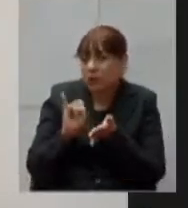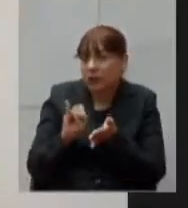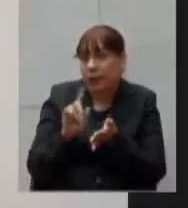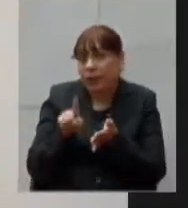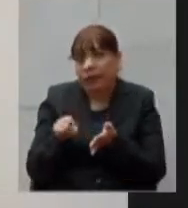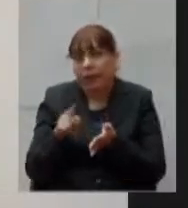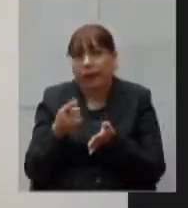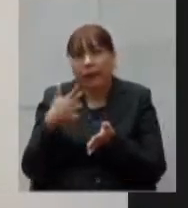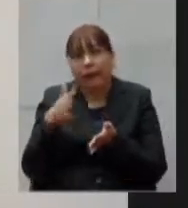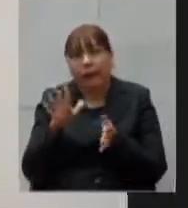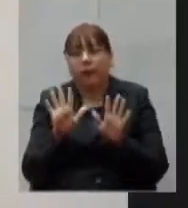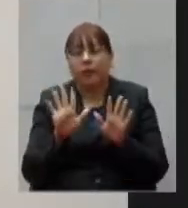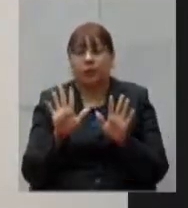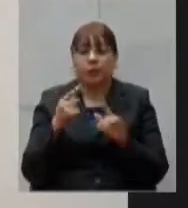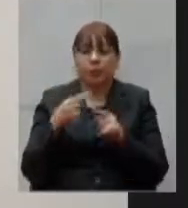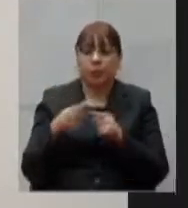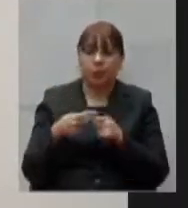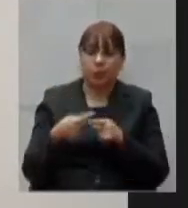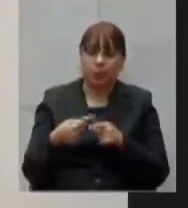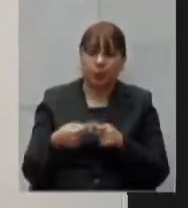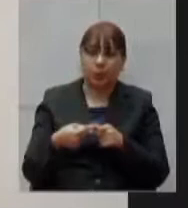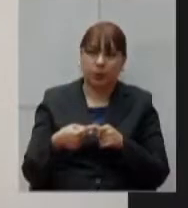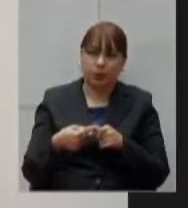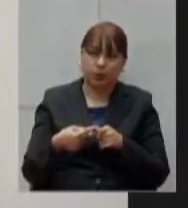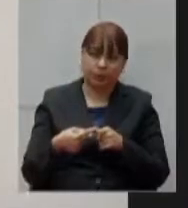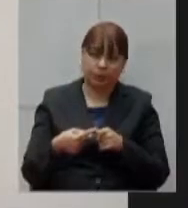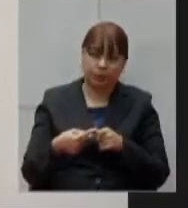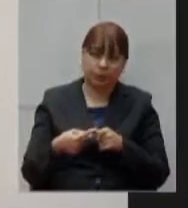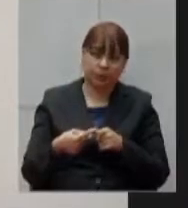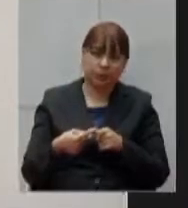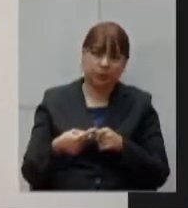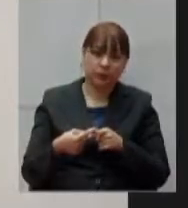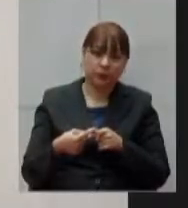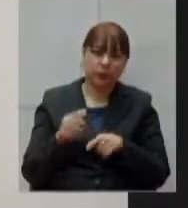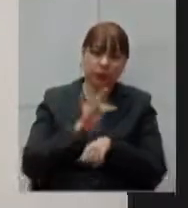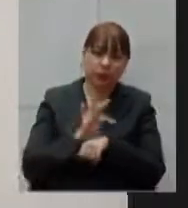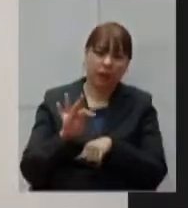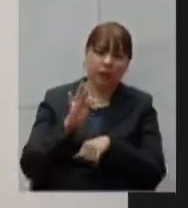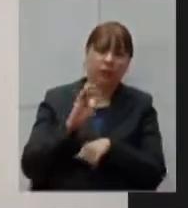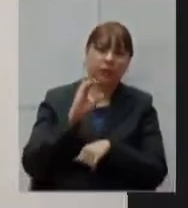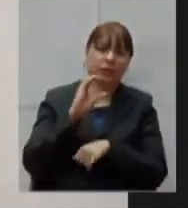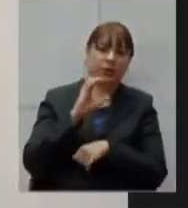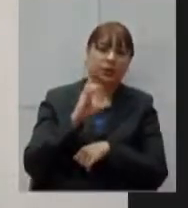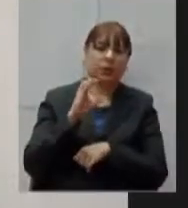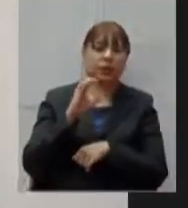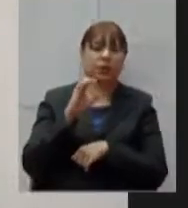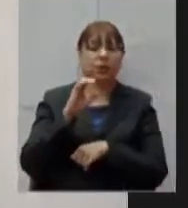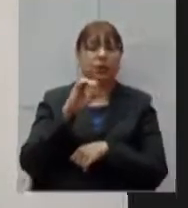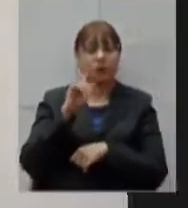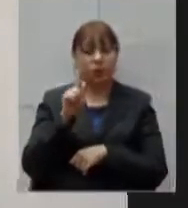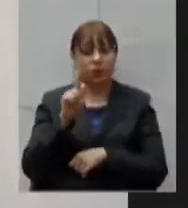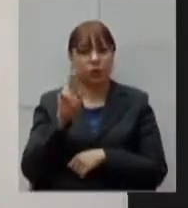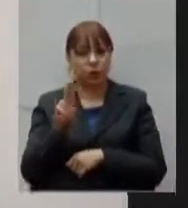porque o próprio própria nota técnica da CGU ela fala que tem custos